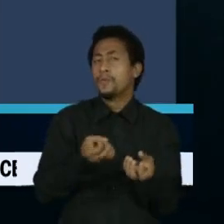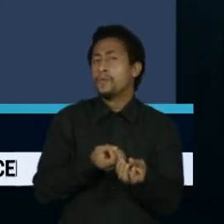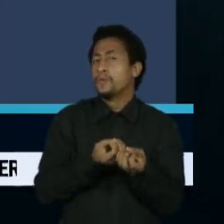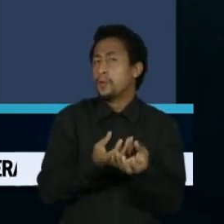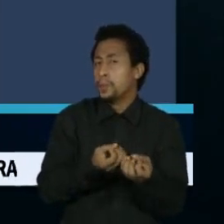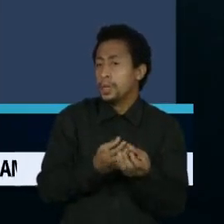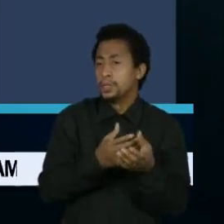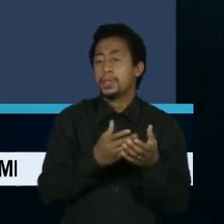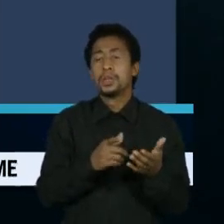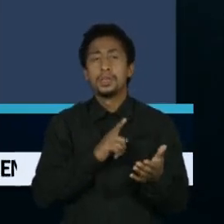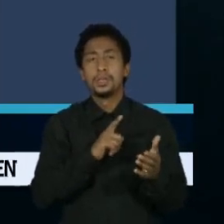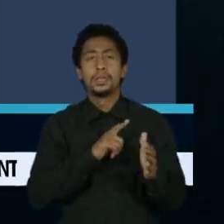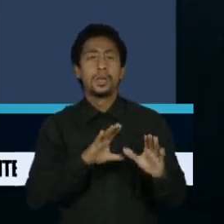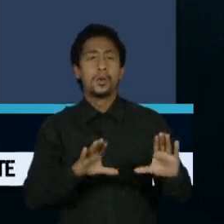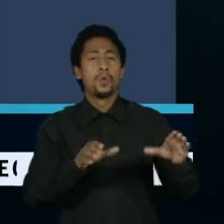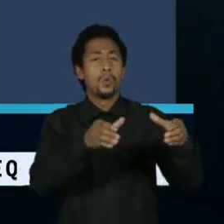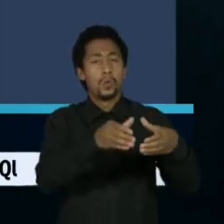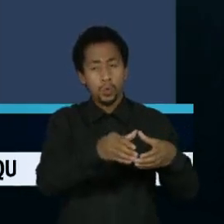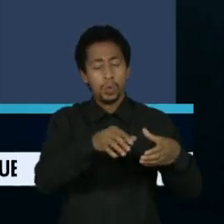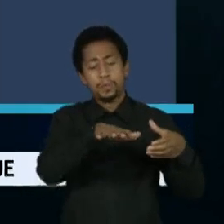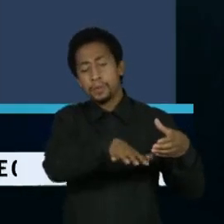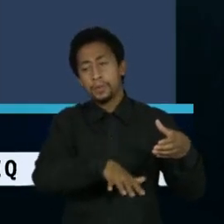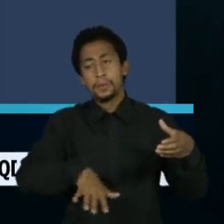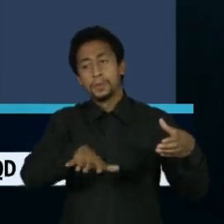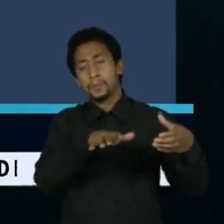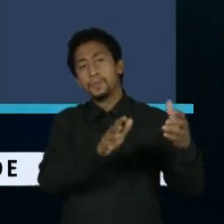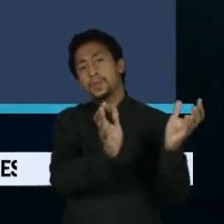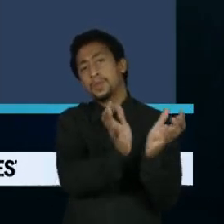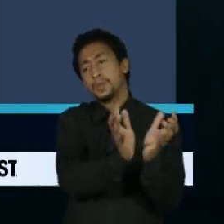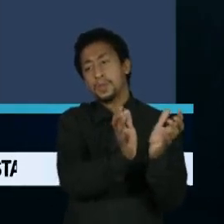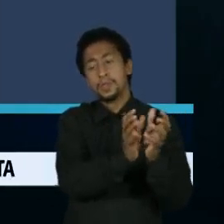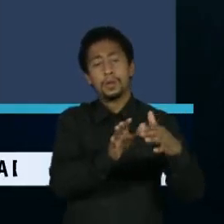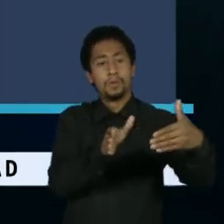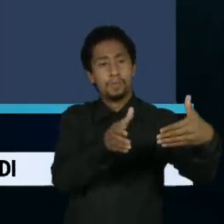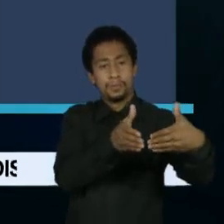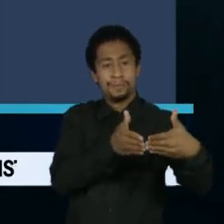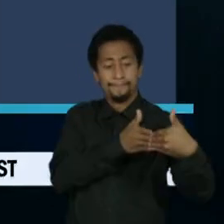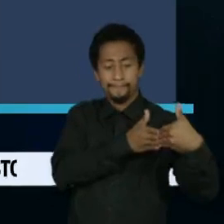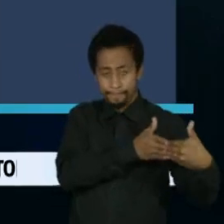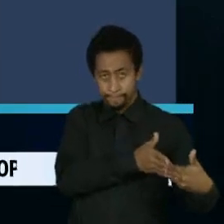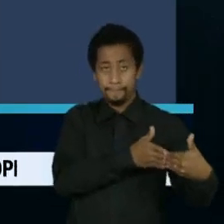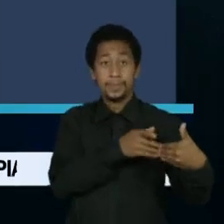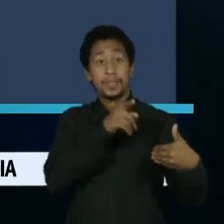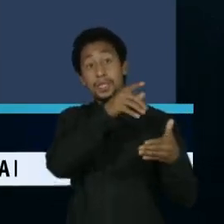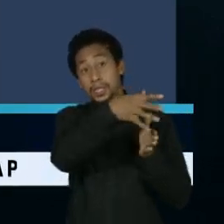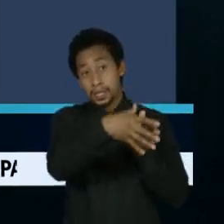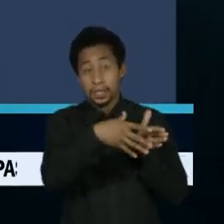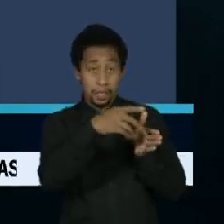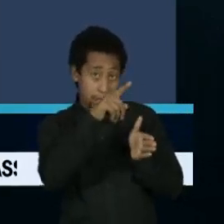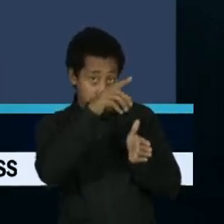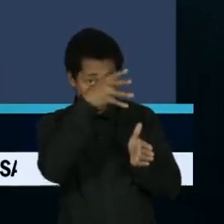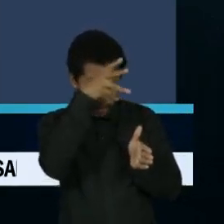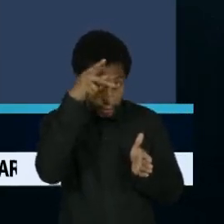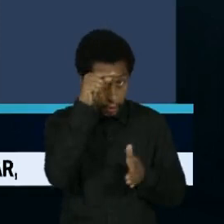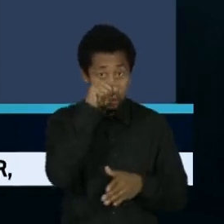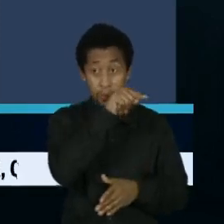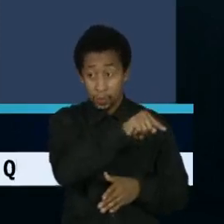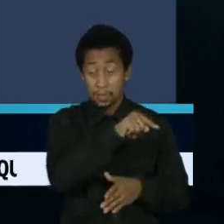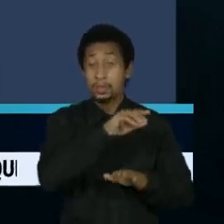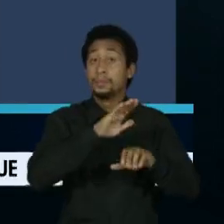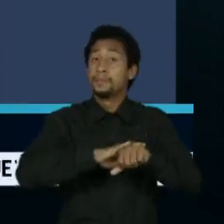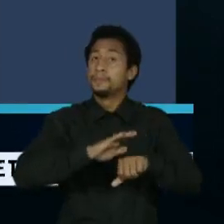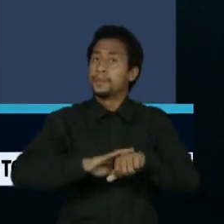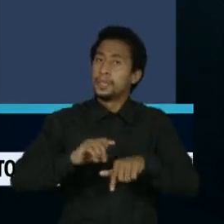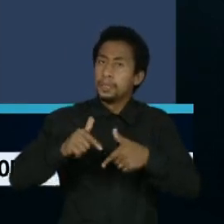existência de um grupo de indígenas isolados rimerimã no Amazonas. E somente com a continuidade das ações de